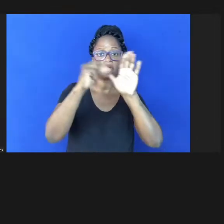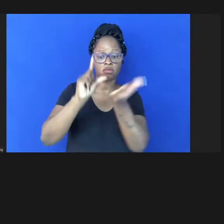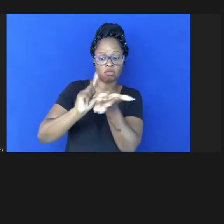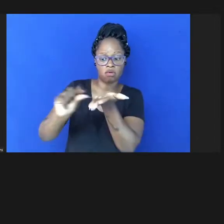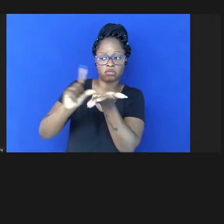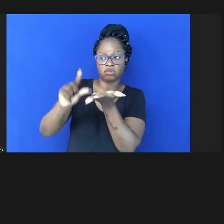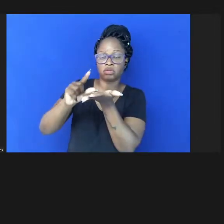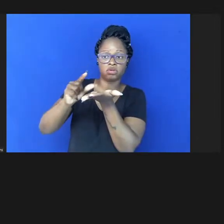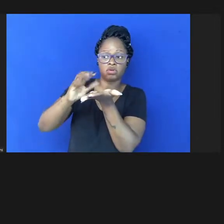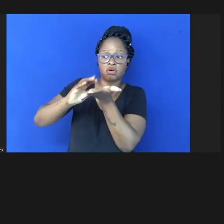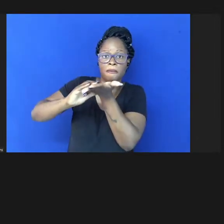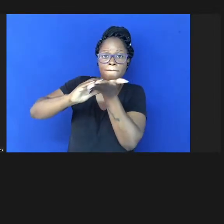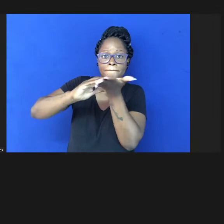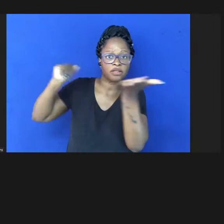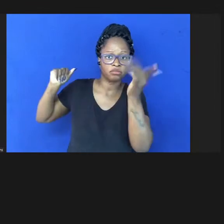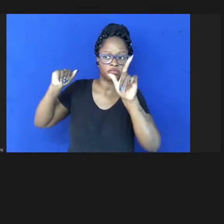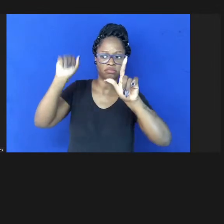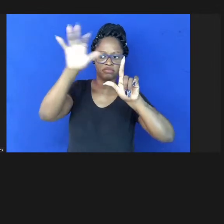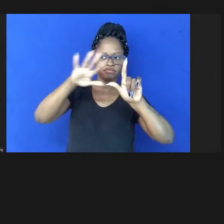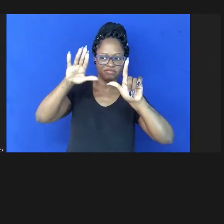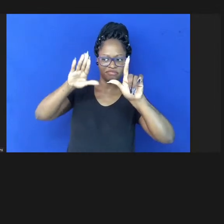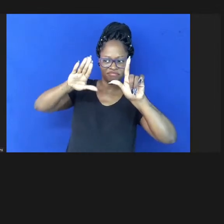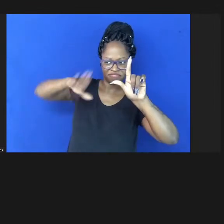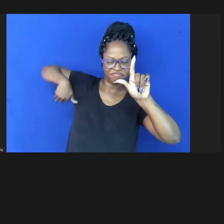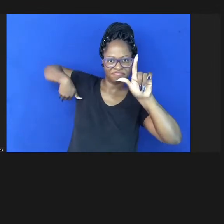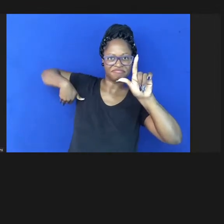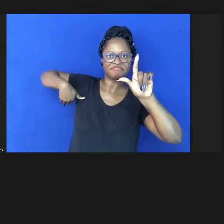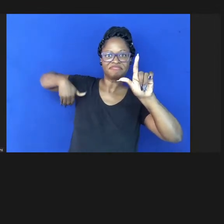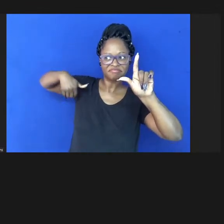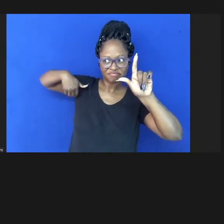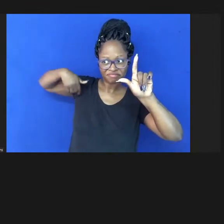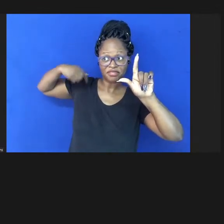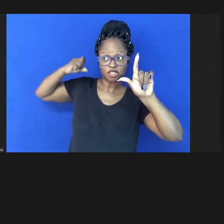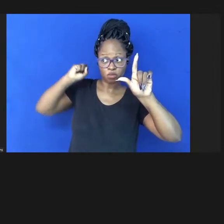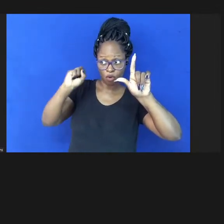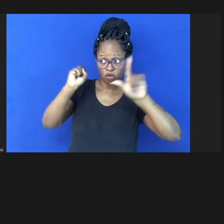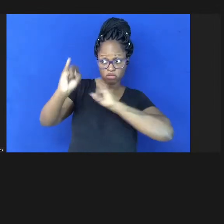eles devem permanecer na internet